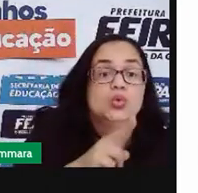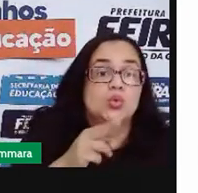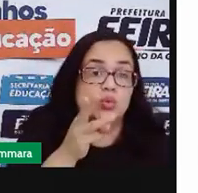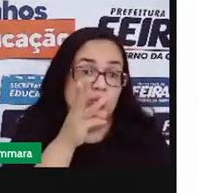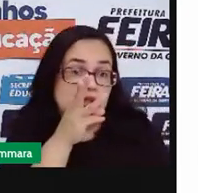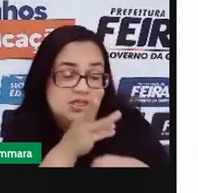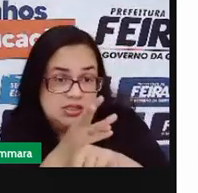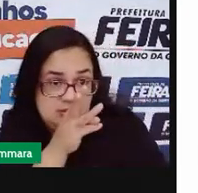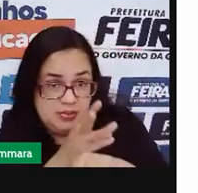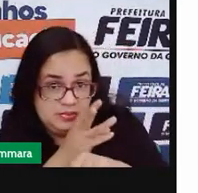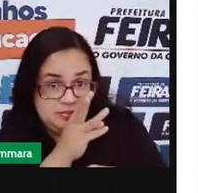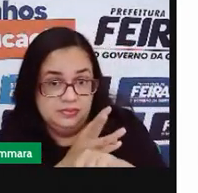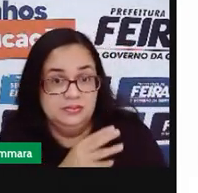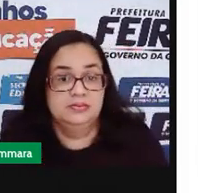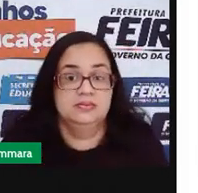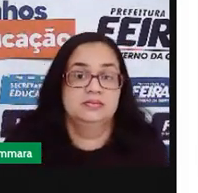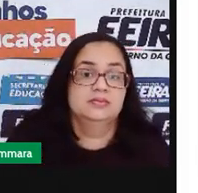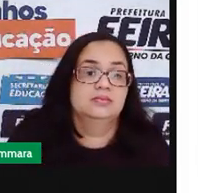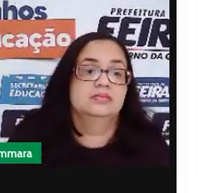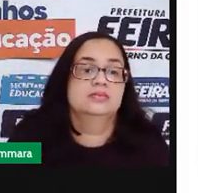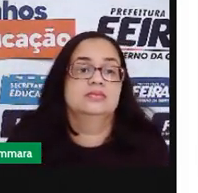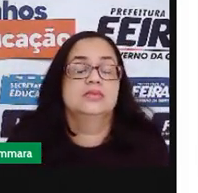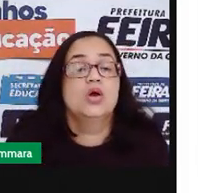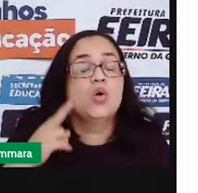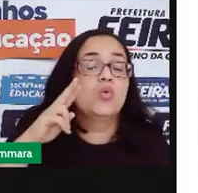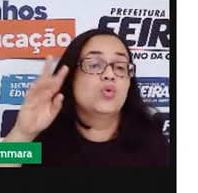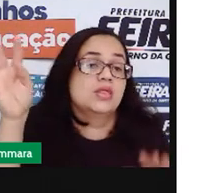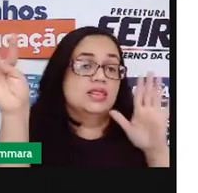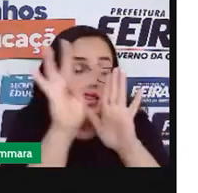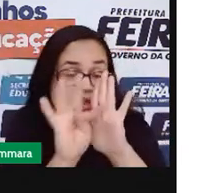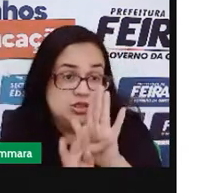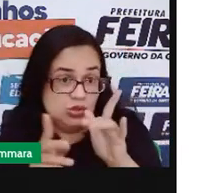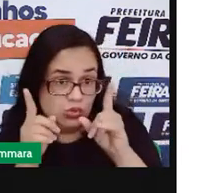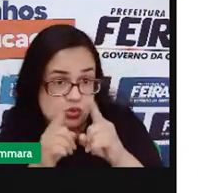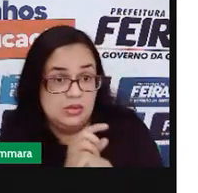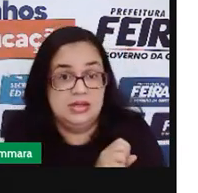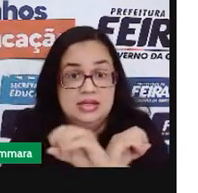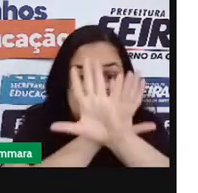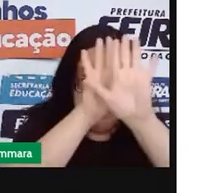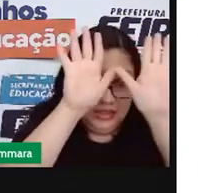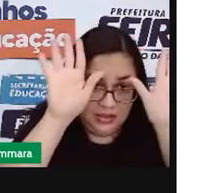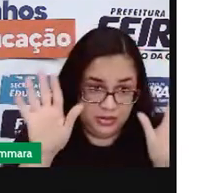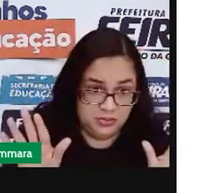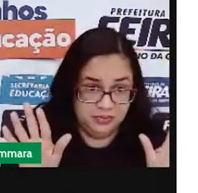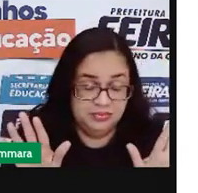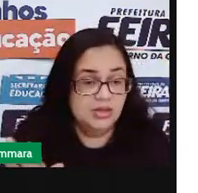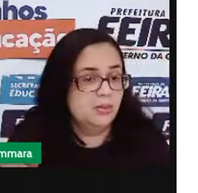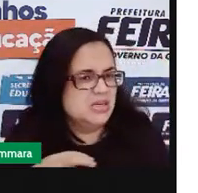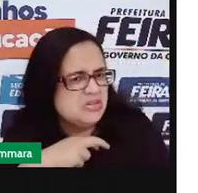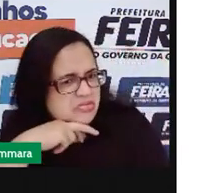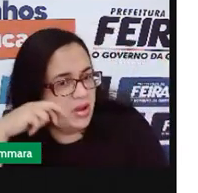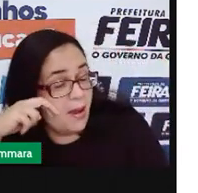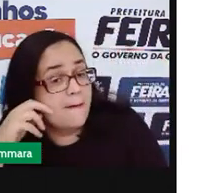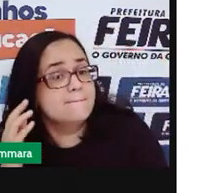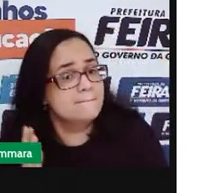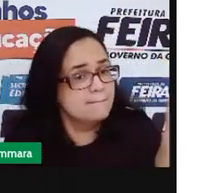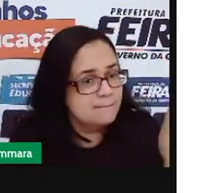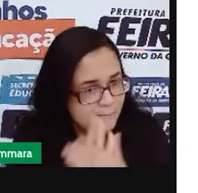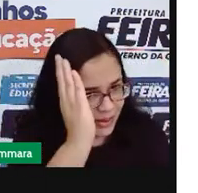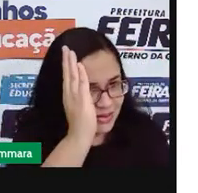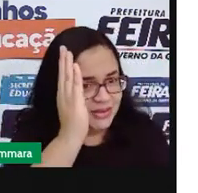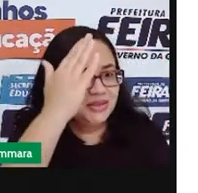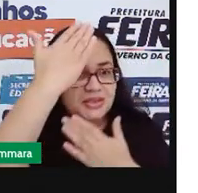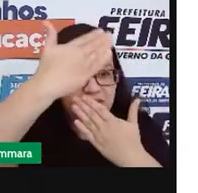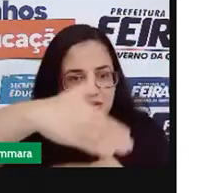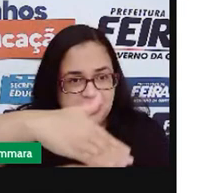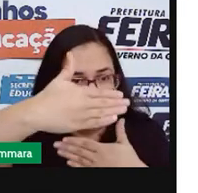o WhatsApp. Olha como o texto é curto e bem claro. Não passe vexame, passe no exame.